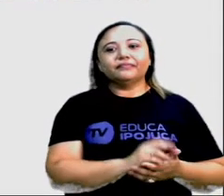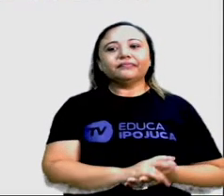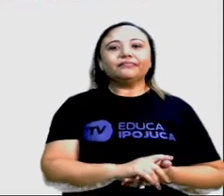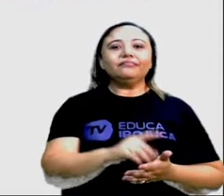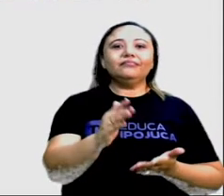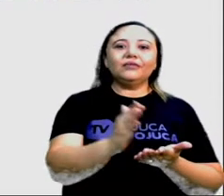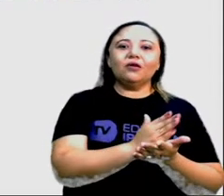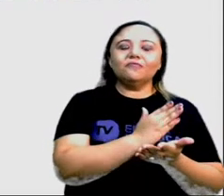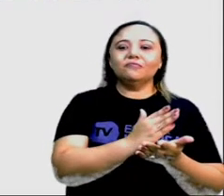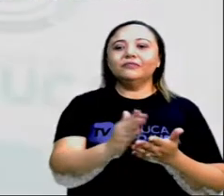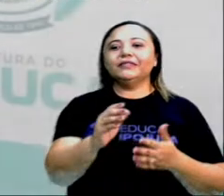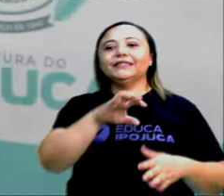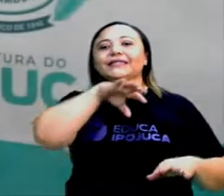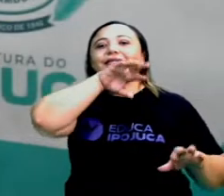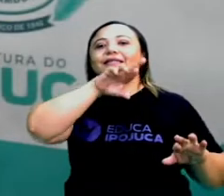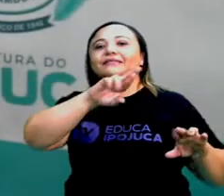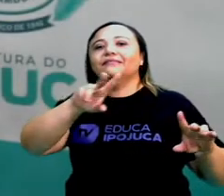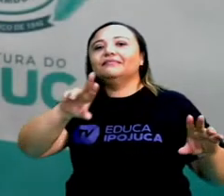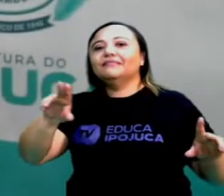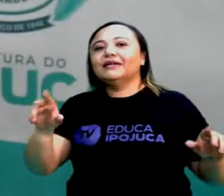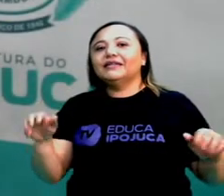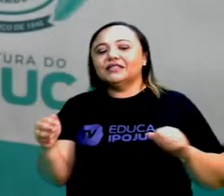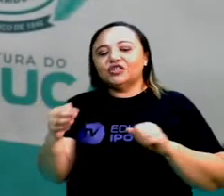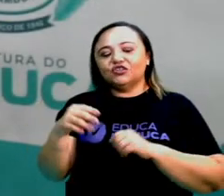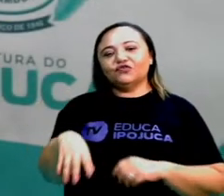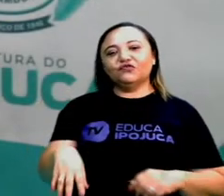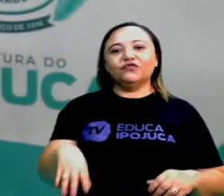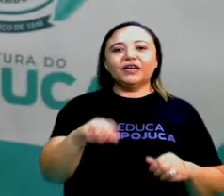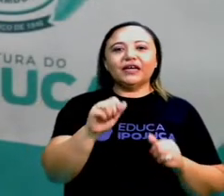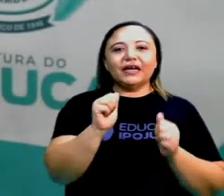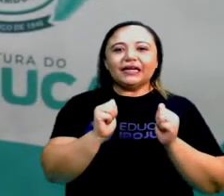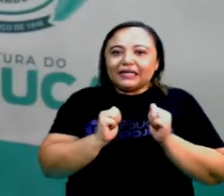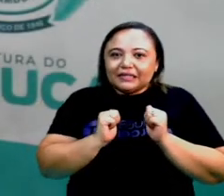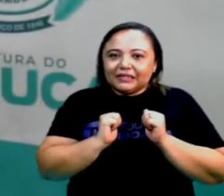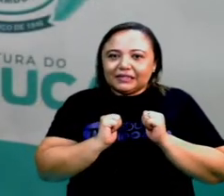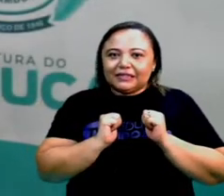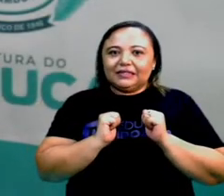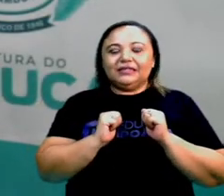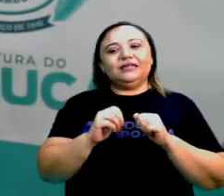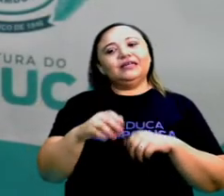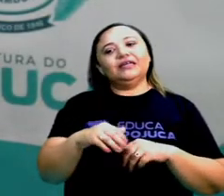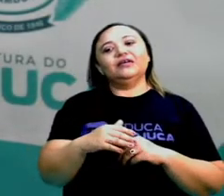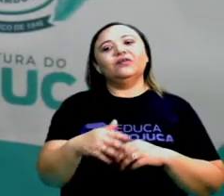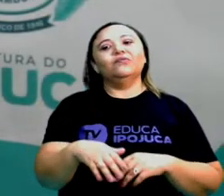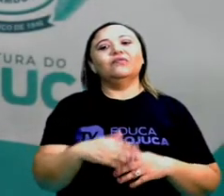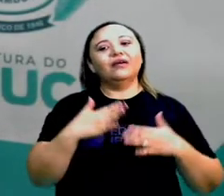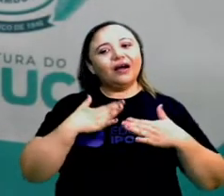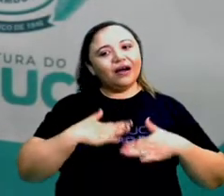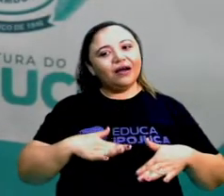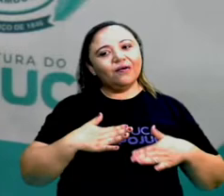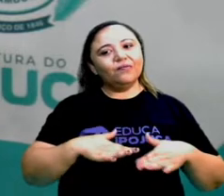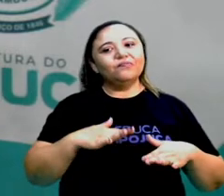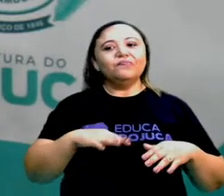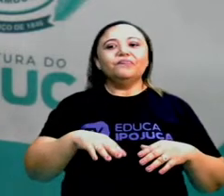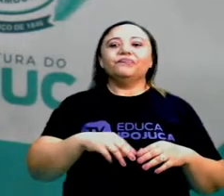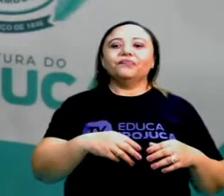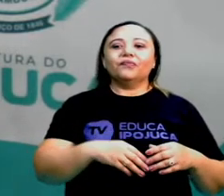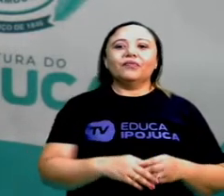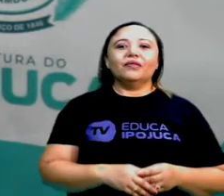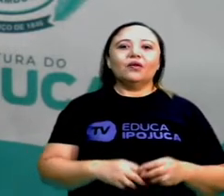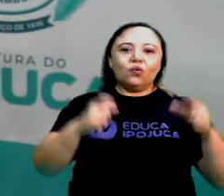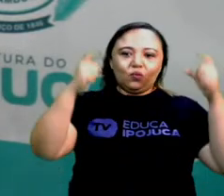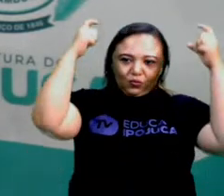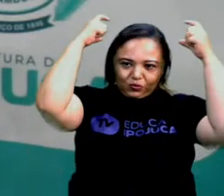Geralmente no inverno, os animais ficam mais quietinhos, mais na dele. Alguns, como os ursos, lá na